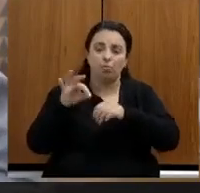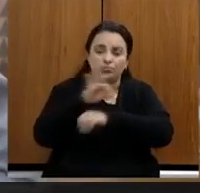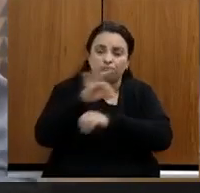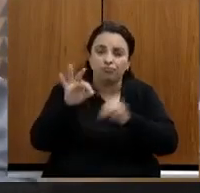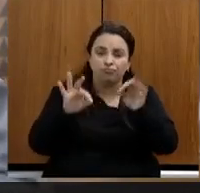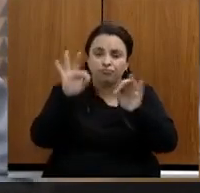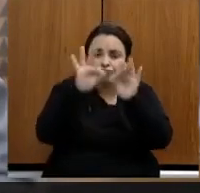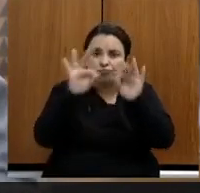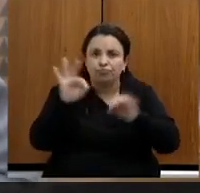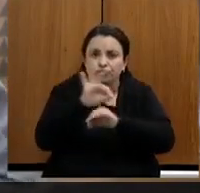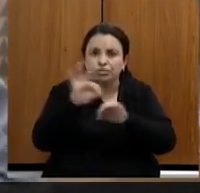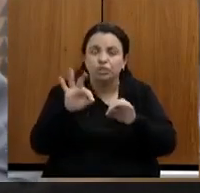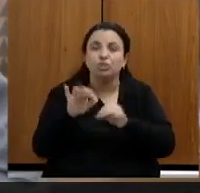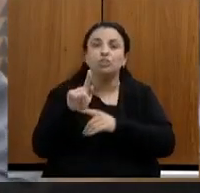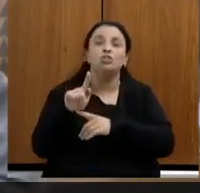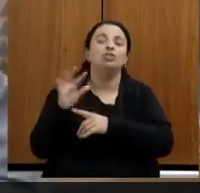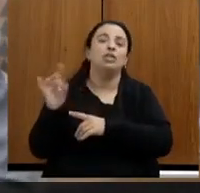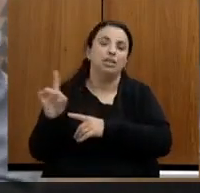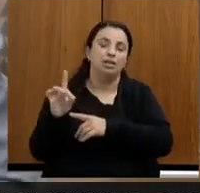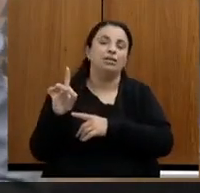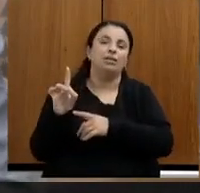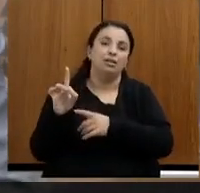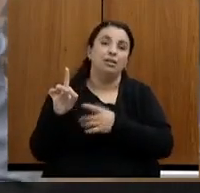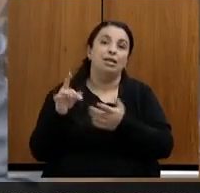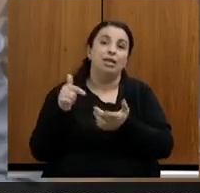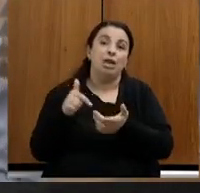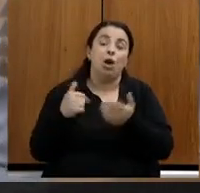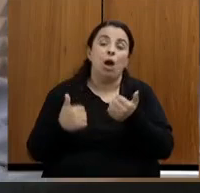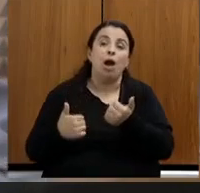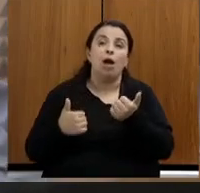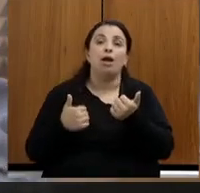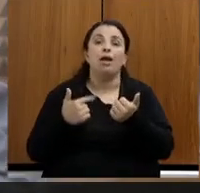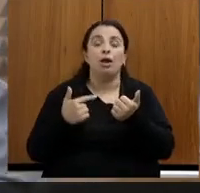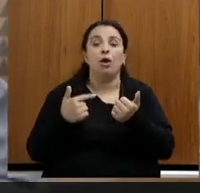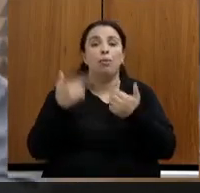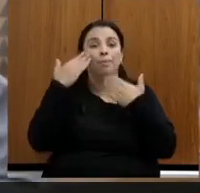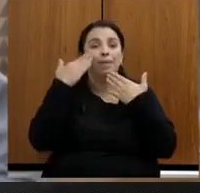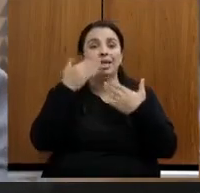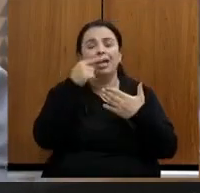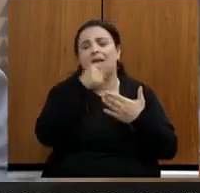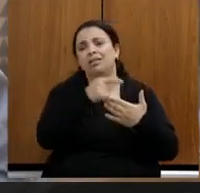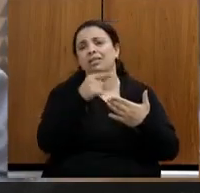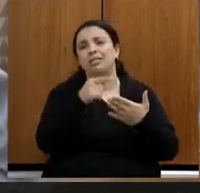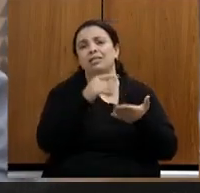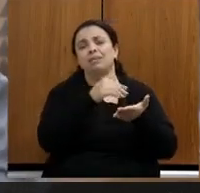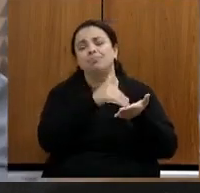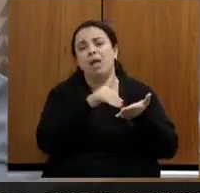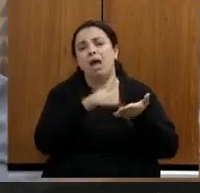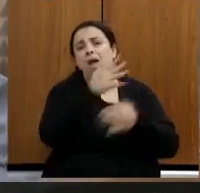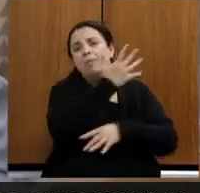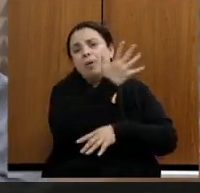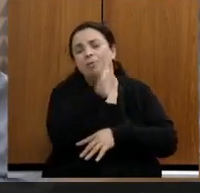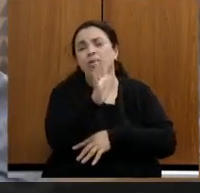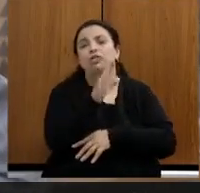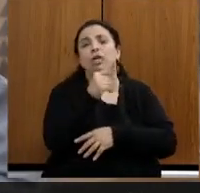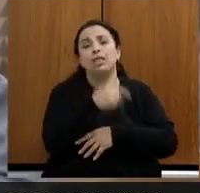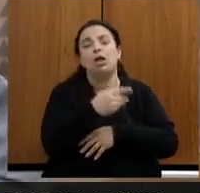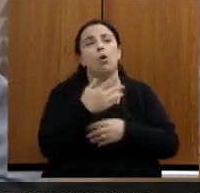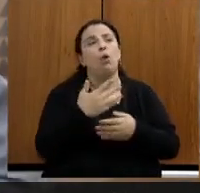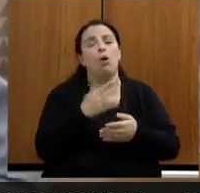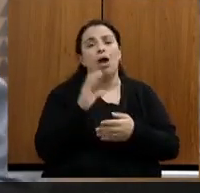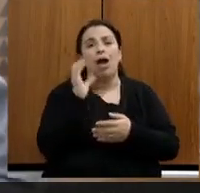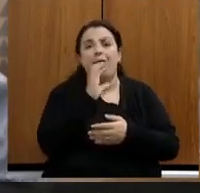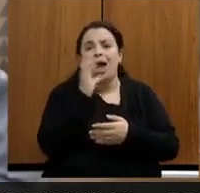graças a esse apoio do meio ambiente que deu celeridade nos processos de licenciamento mais uma vez